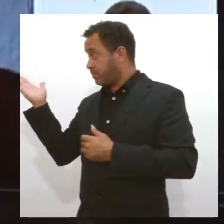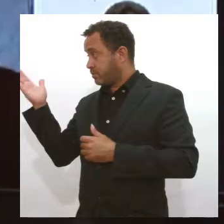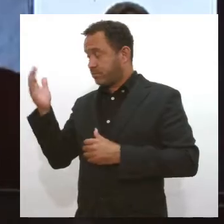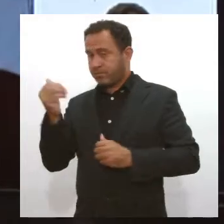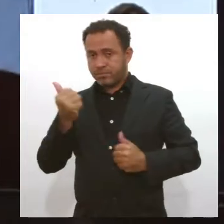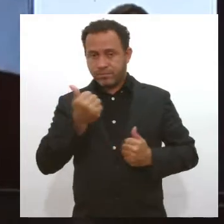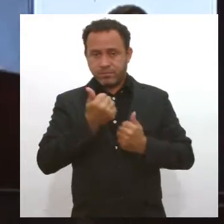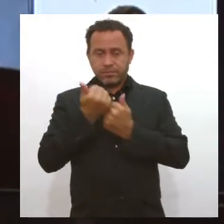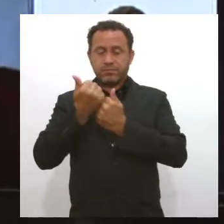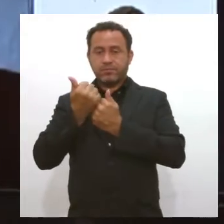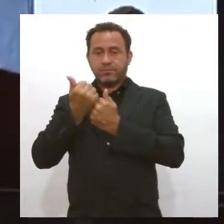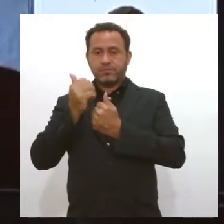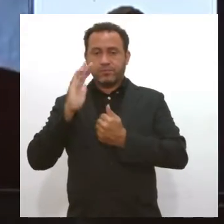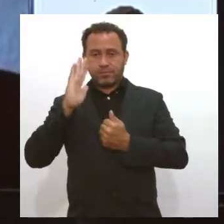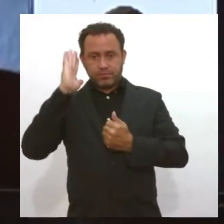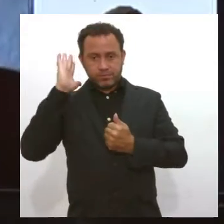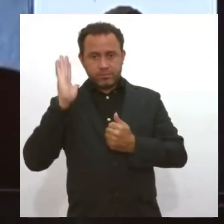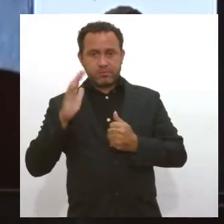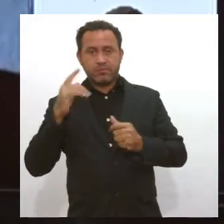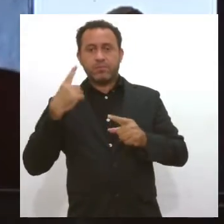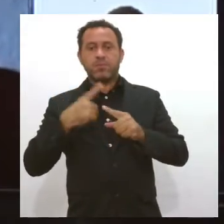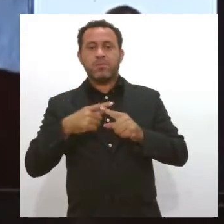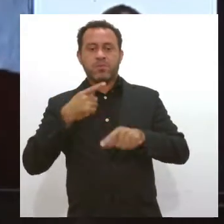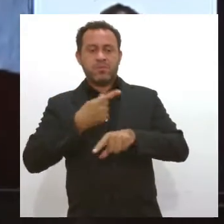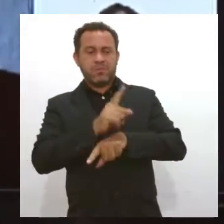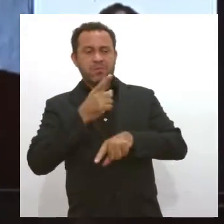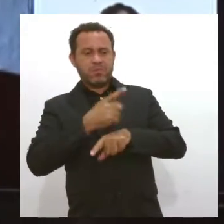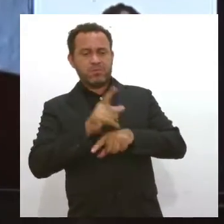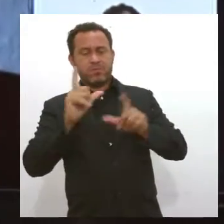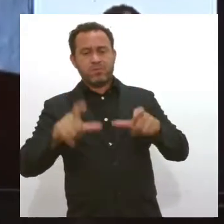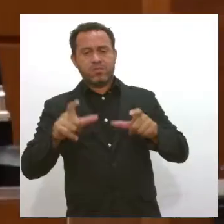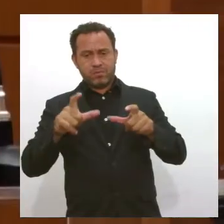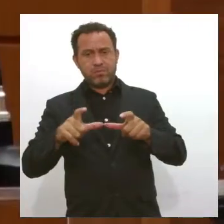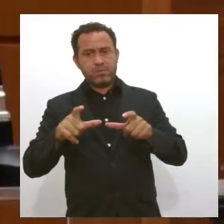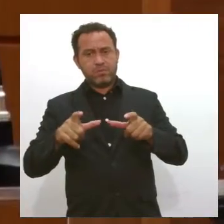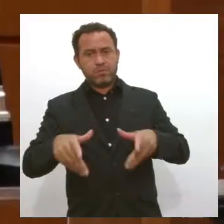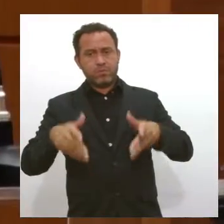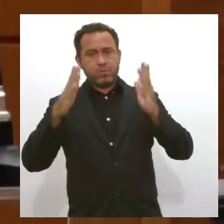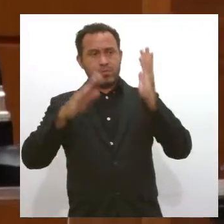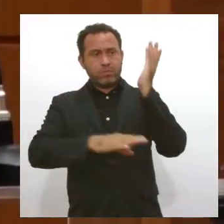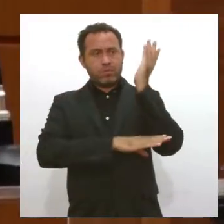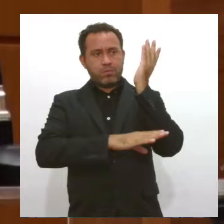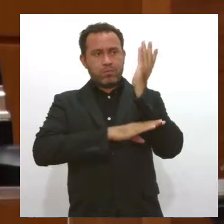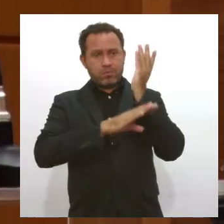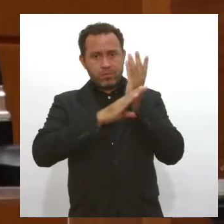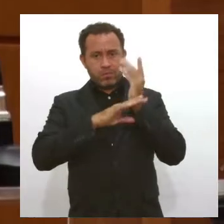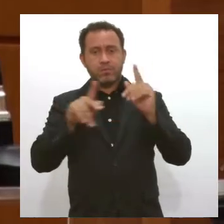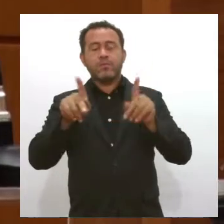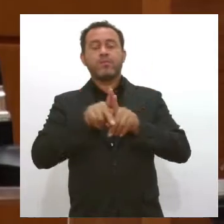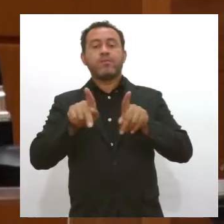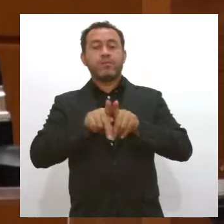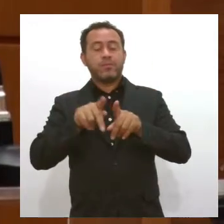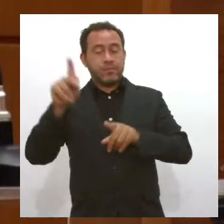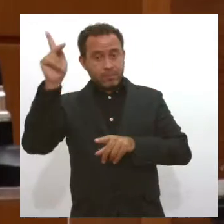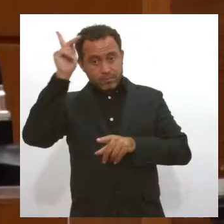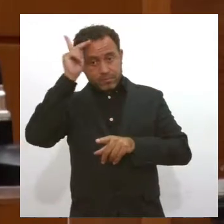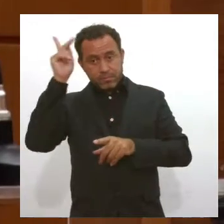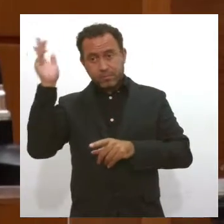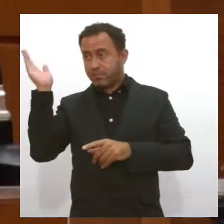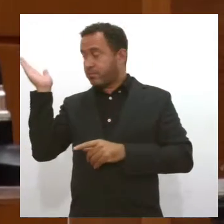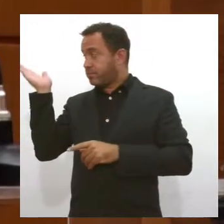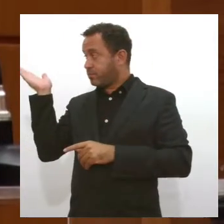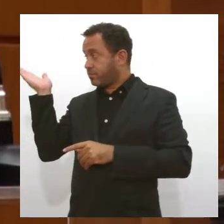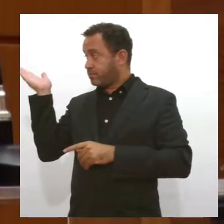ao repúdio do deputado Irã Barbosa sobre o despejo da ocupação João Mulungu. Quem também se pronunciou sobre o despejo foi a deputada Kitty